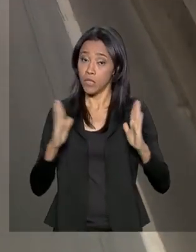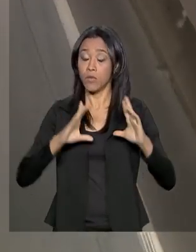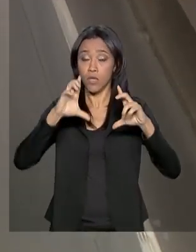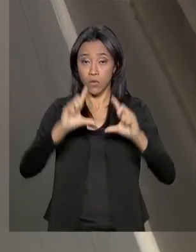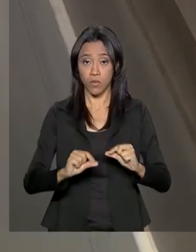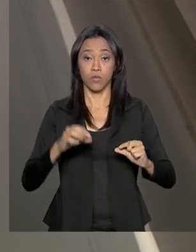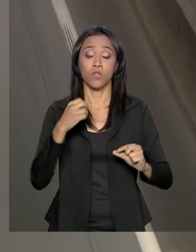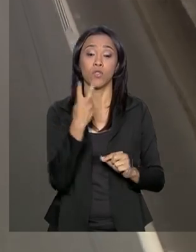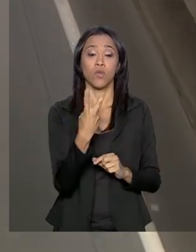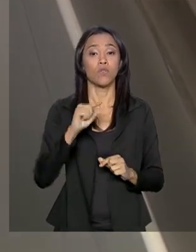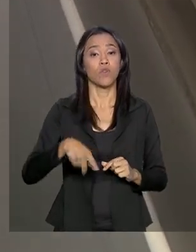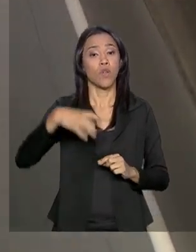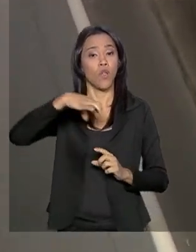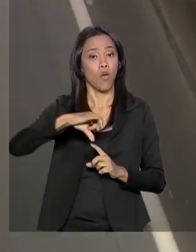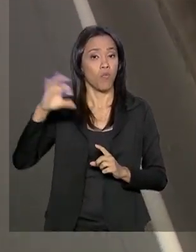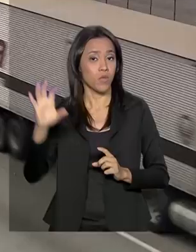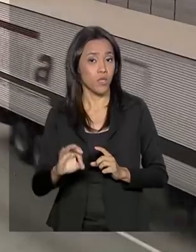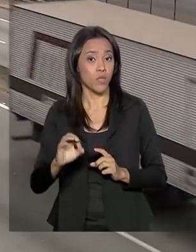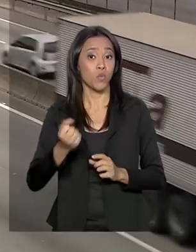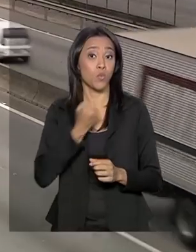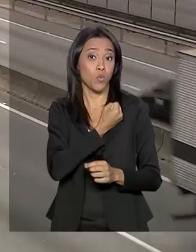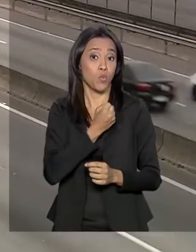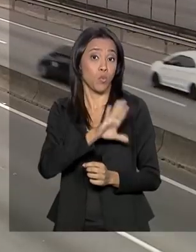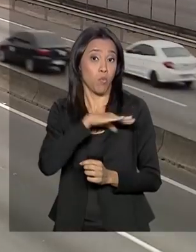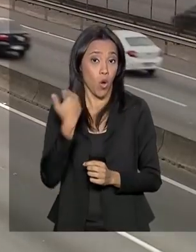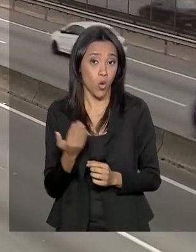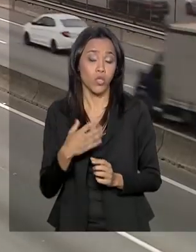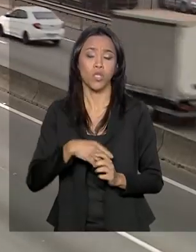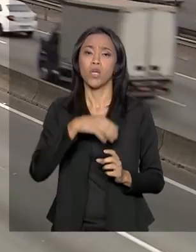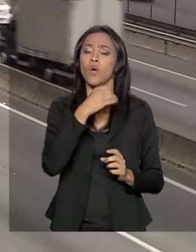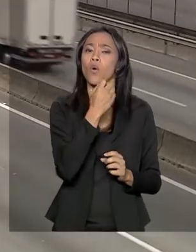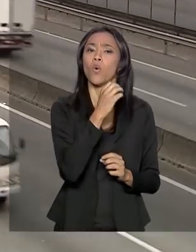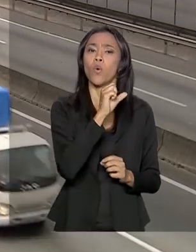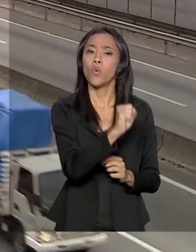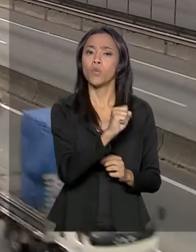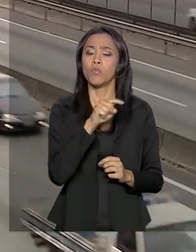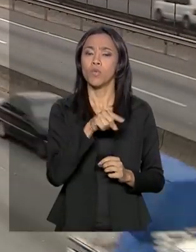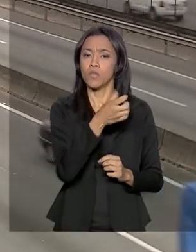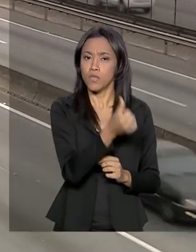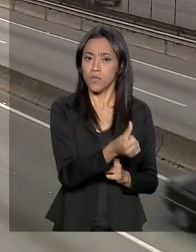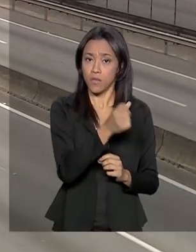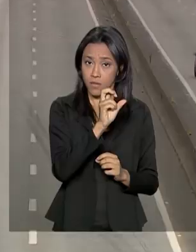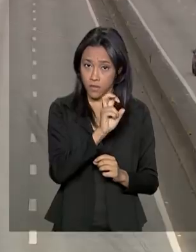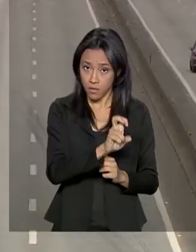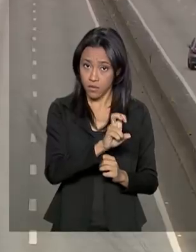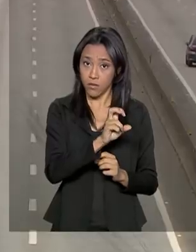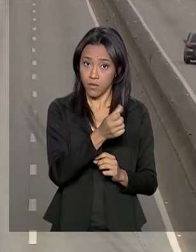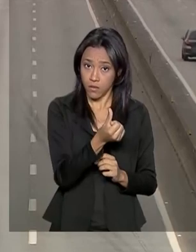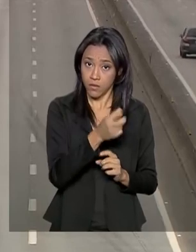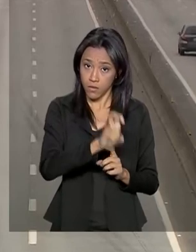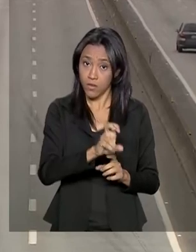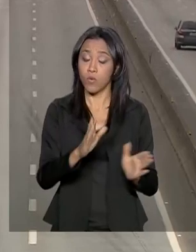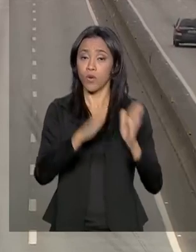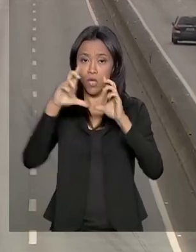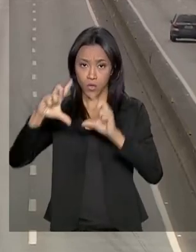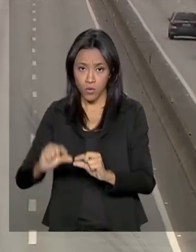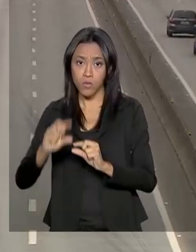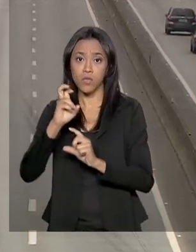,2% no número de mortes. Caiu de 8.675 em 2011 para 5